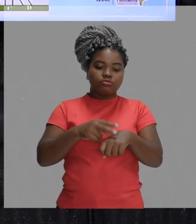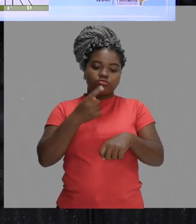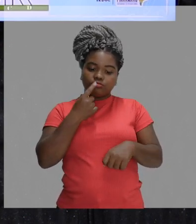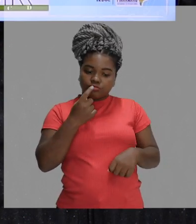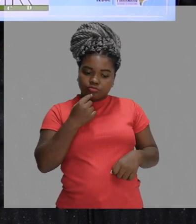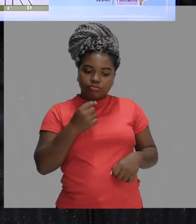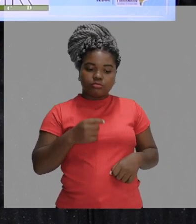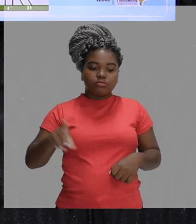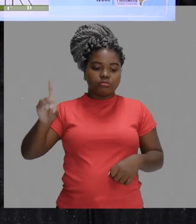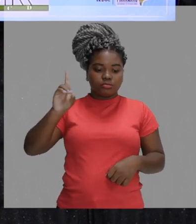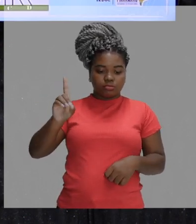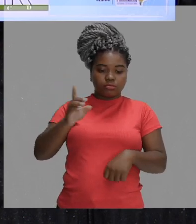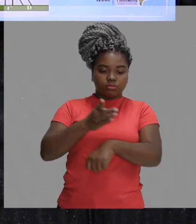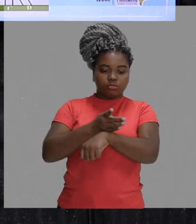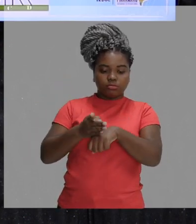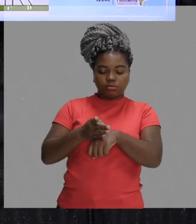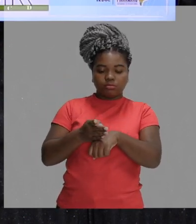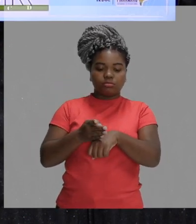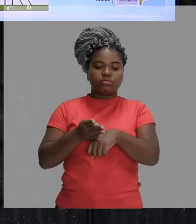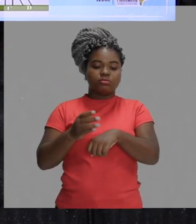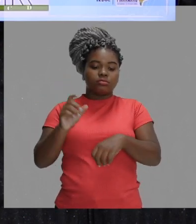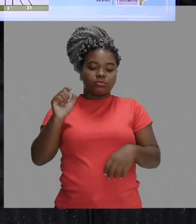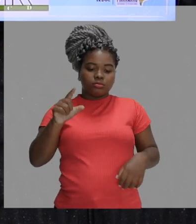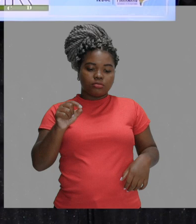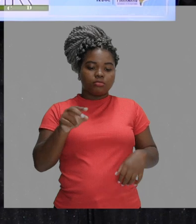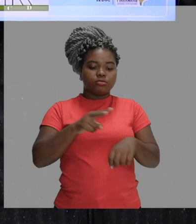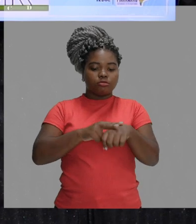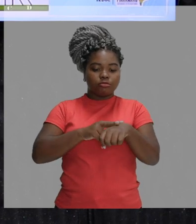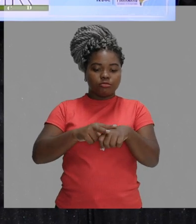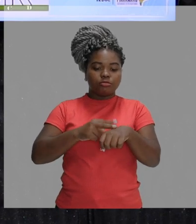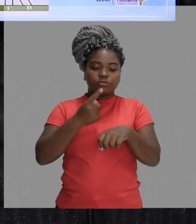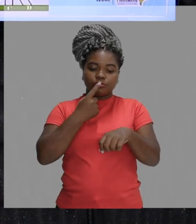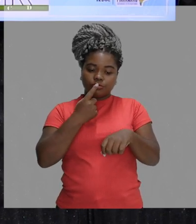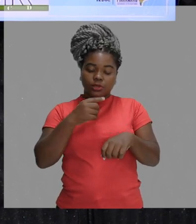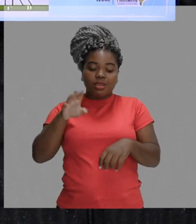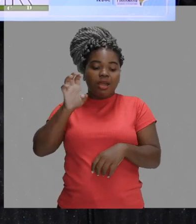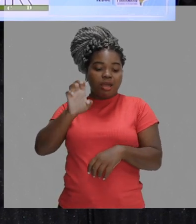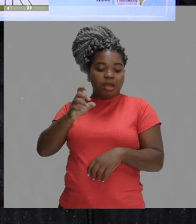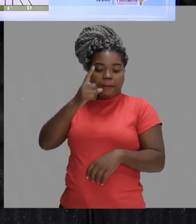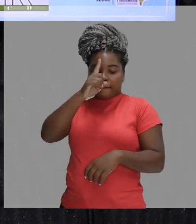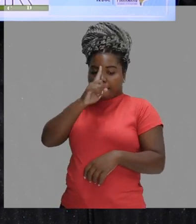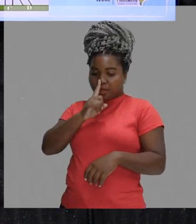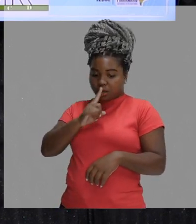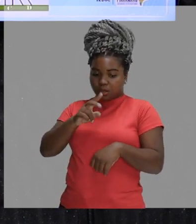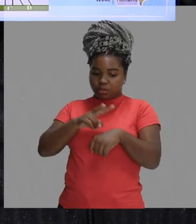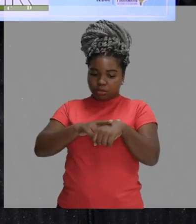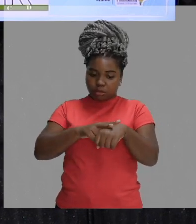Na D, branco, azul, verde e vermelho. E na E, amarelo, vermelho, verde e azul.